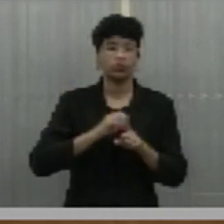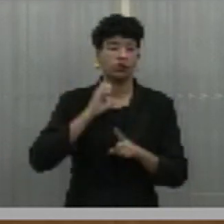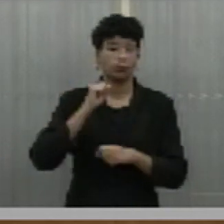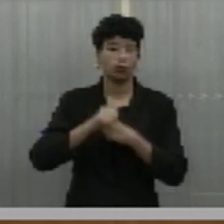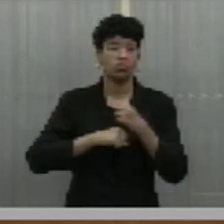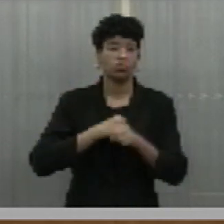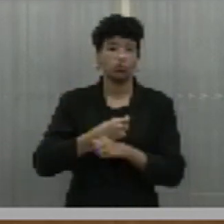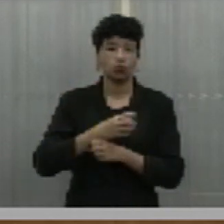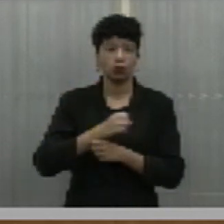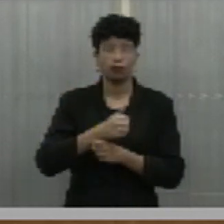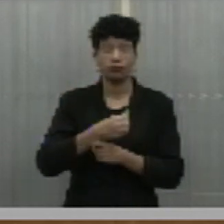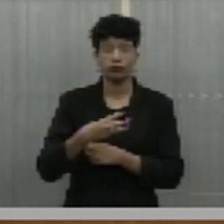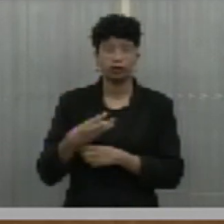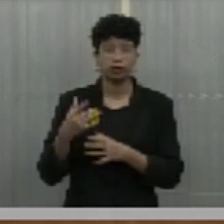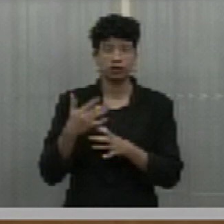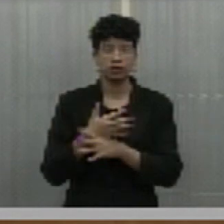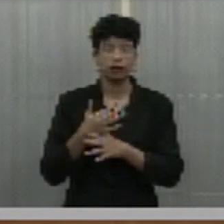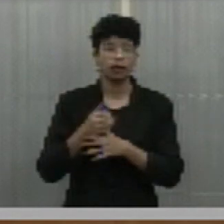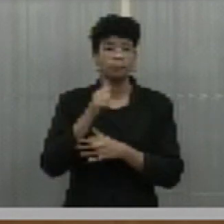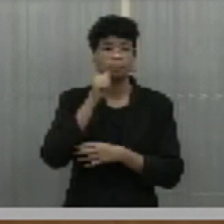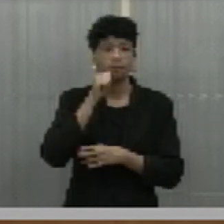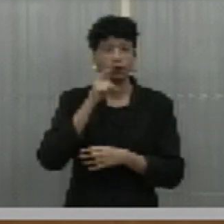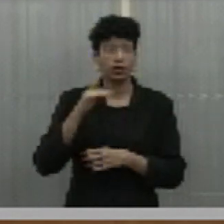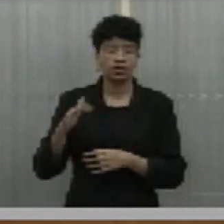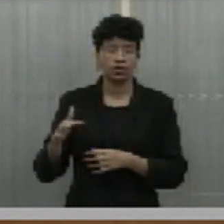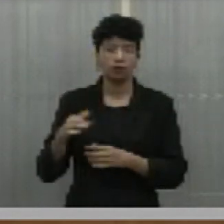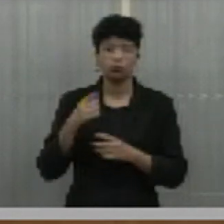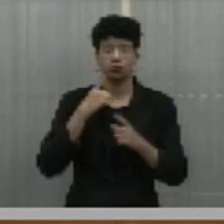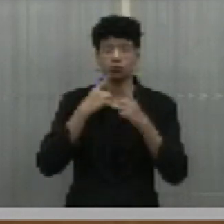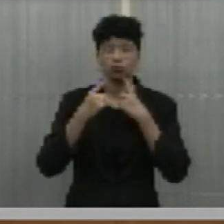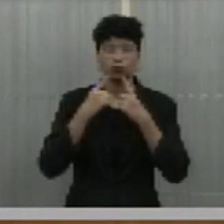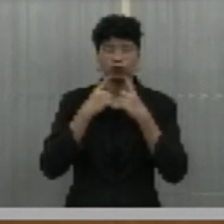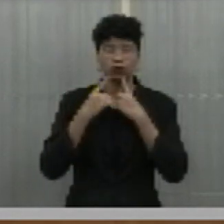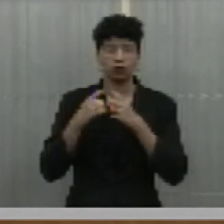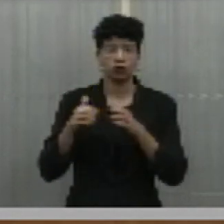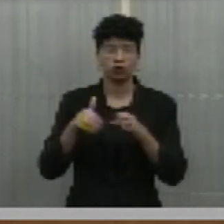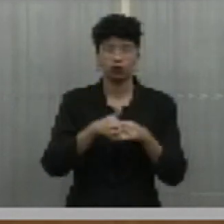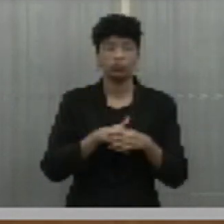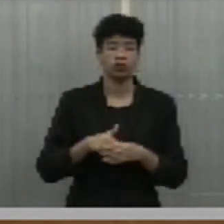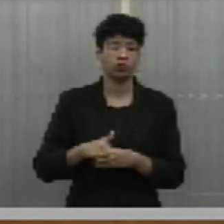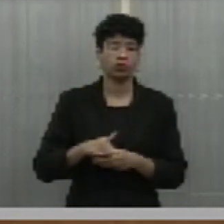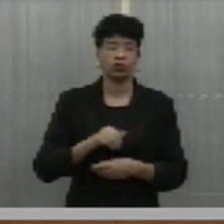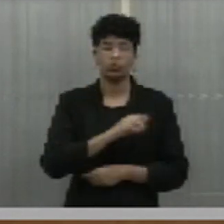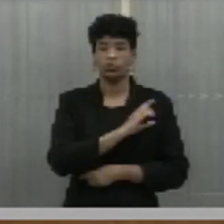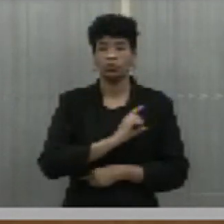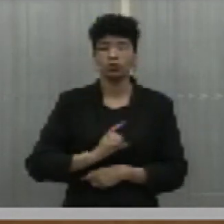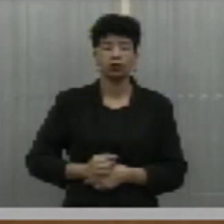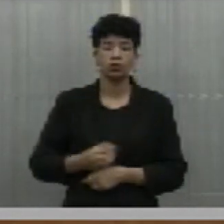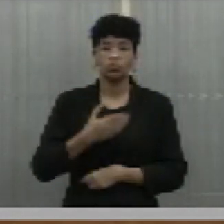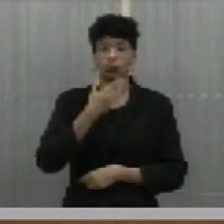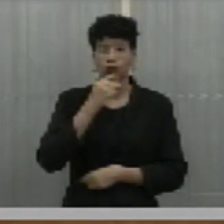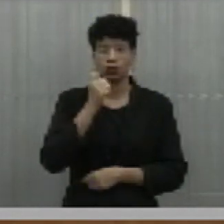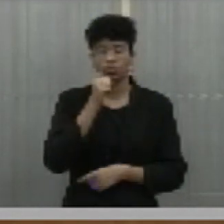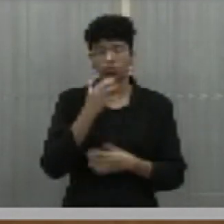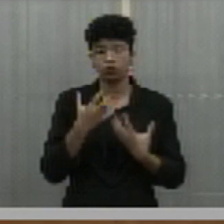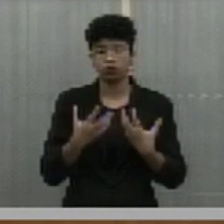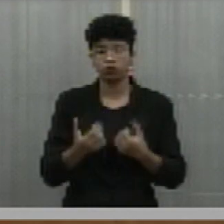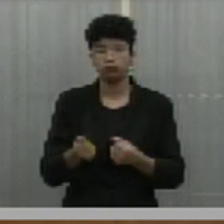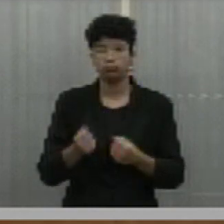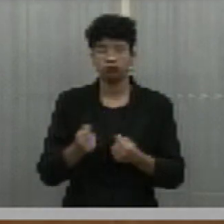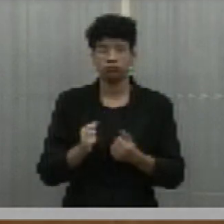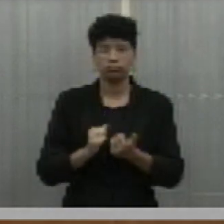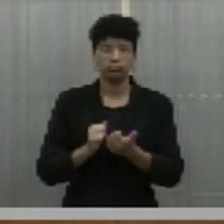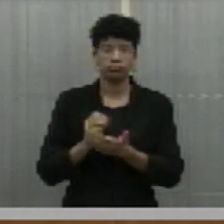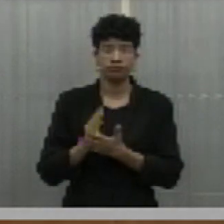corrente ano, na cidade de Parnaíba. Em discussão, em votação, deputados e deputadas que aprovam, permaneçam como